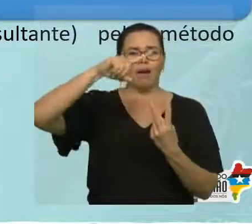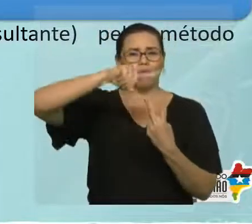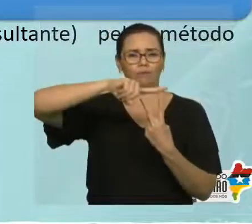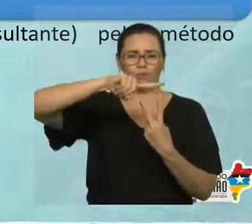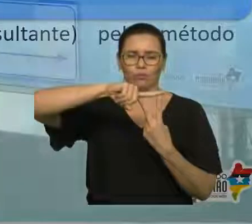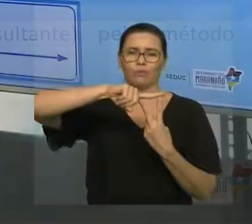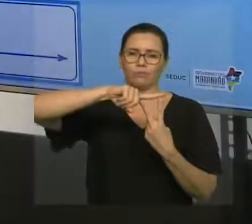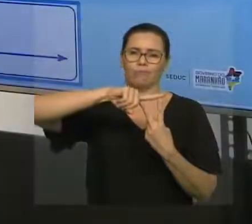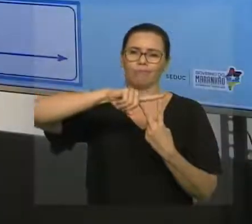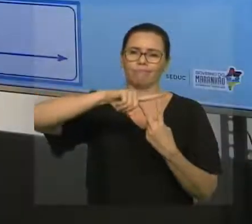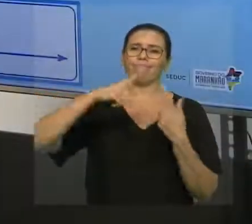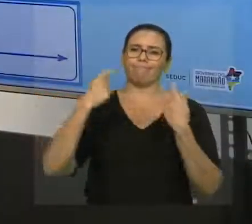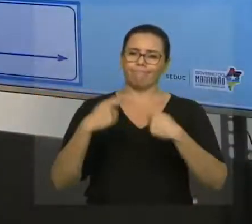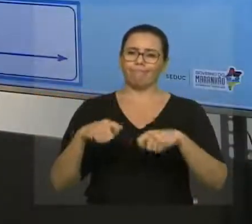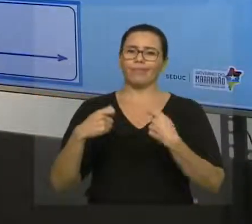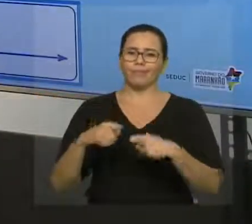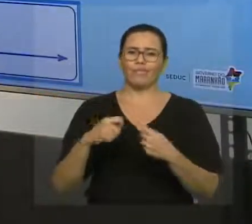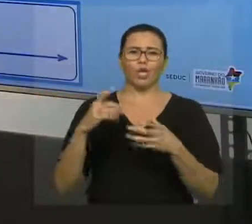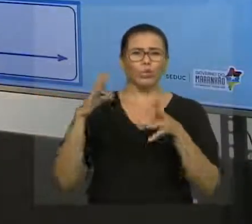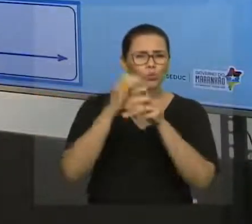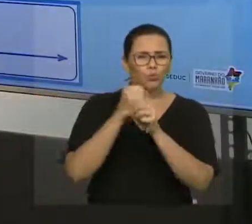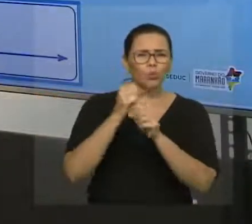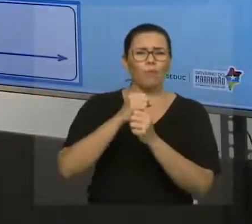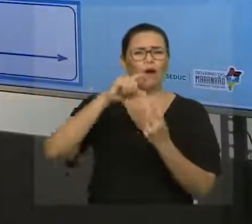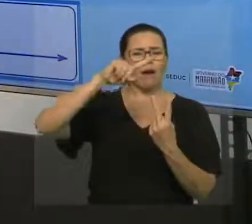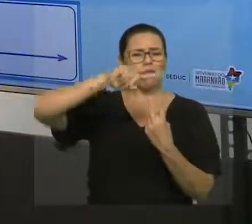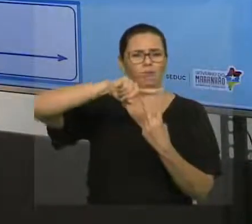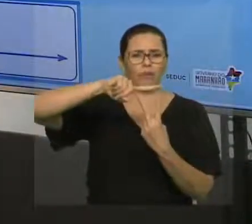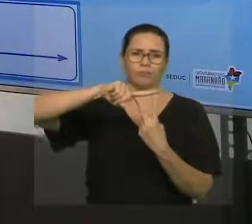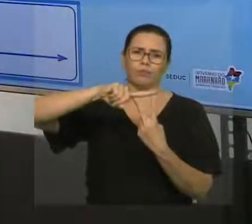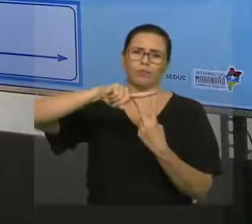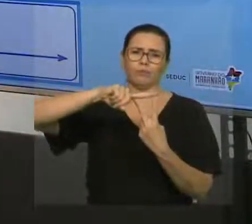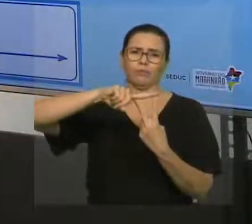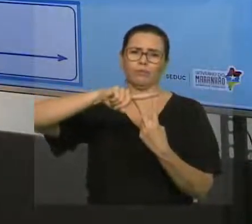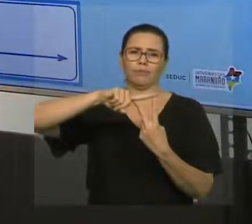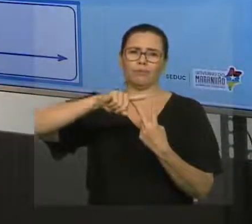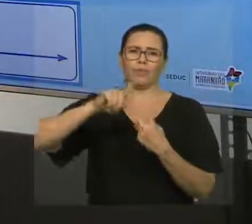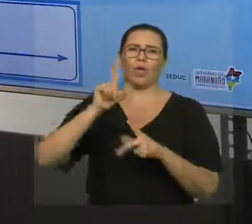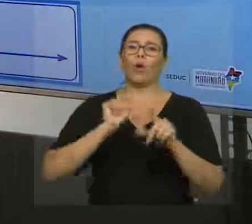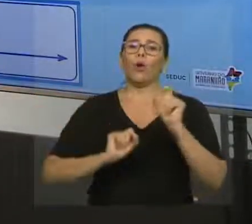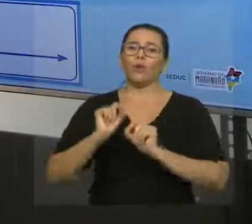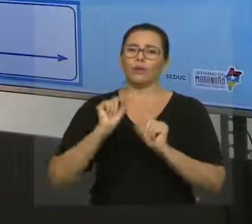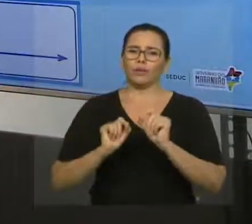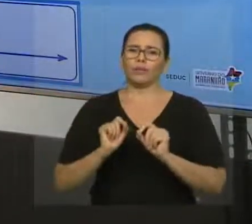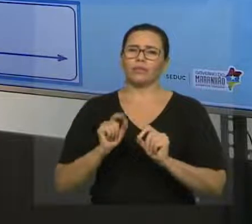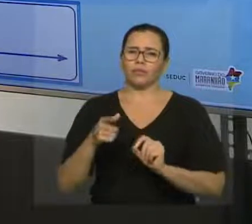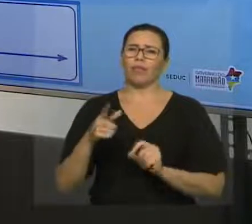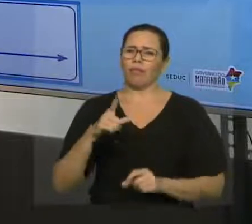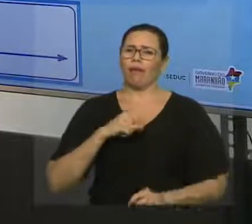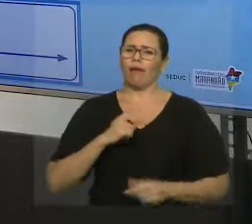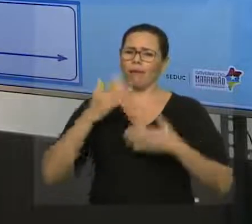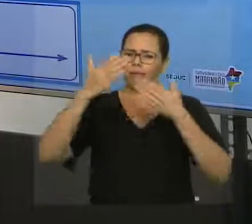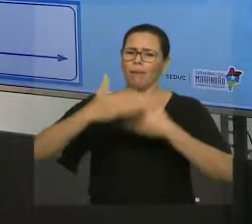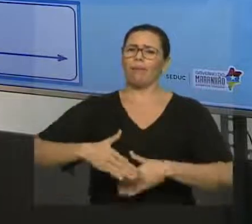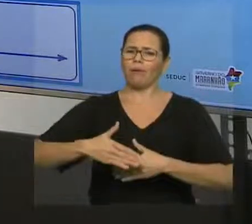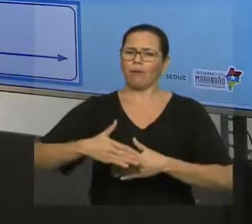operações vetoriais. soma de vetores inicialmente, que é a, que é a mais cobrada, que é a, vamos dizer assim,